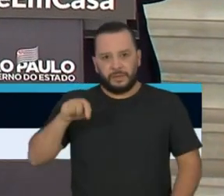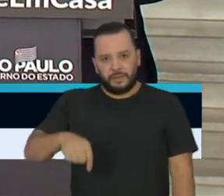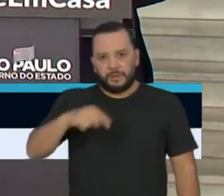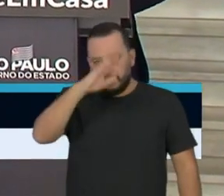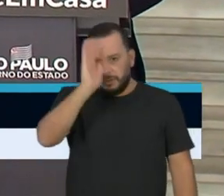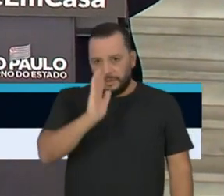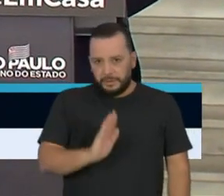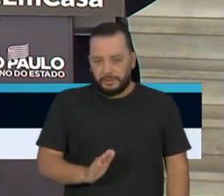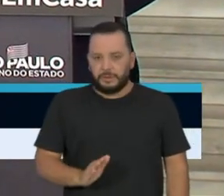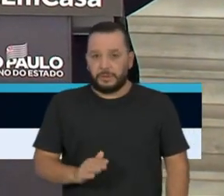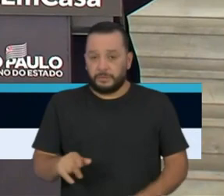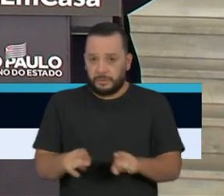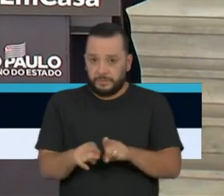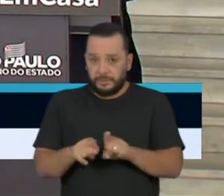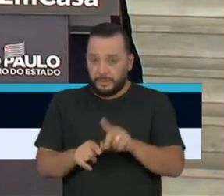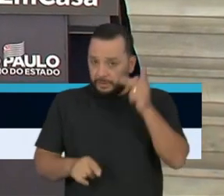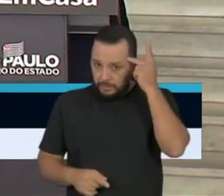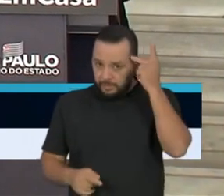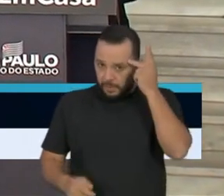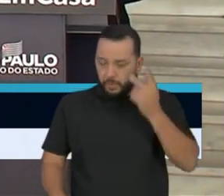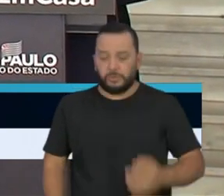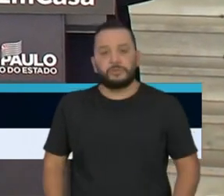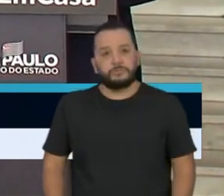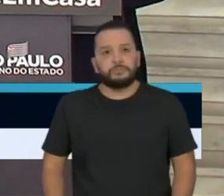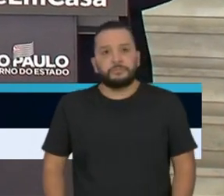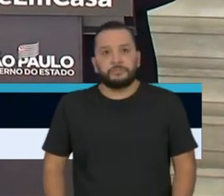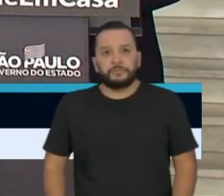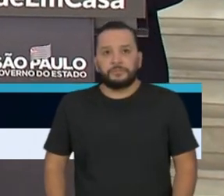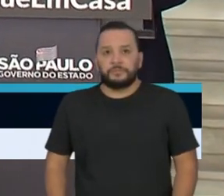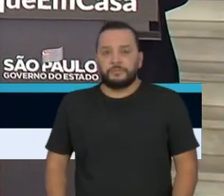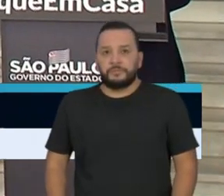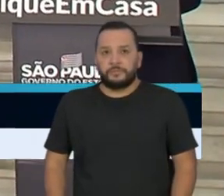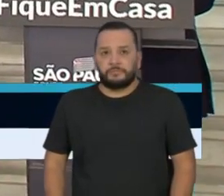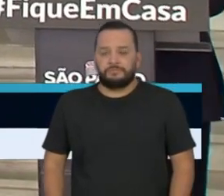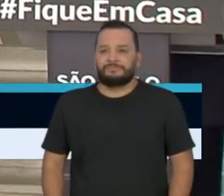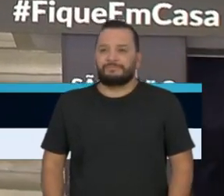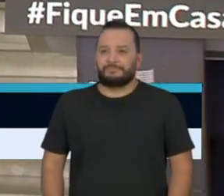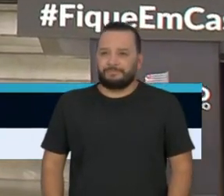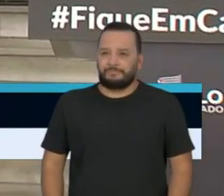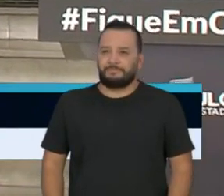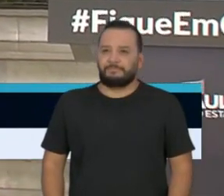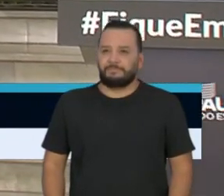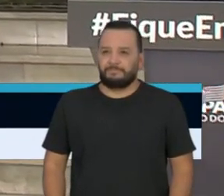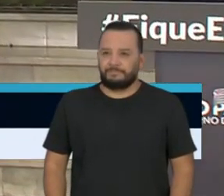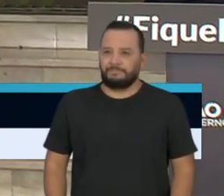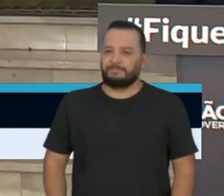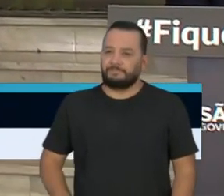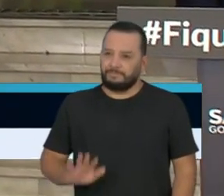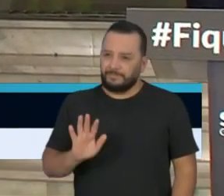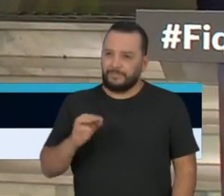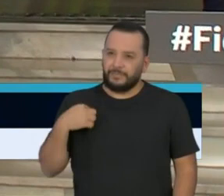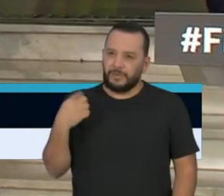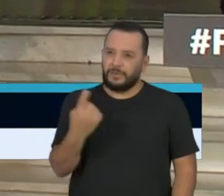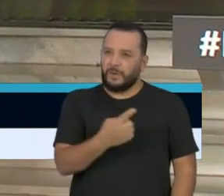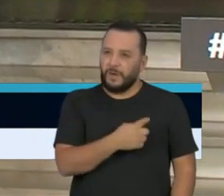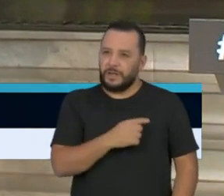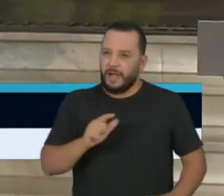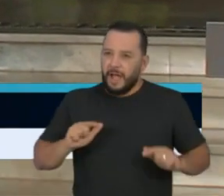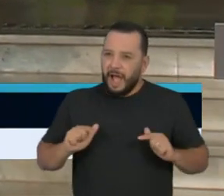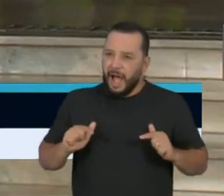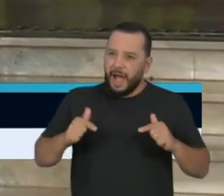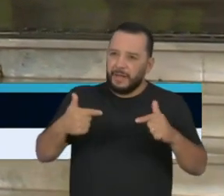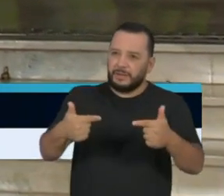Brasil e, obviamente, aqui em São Paulo também. Doutor Guerma. Nesse sentido que várias ações que nós temos feito